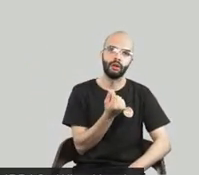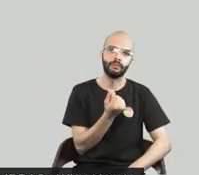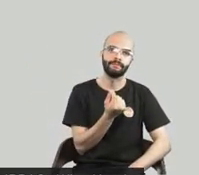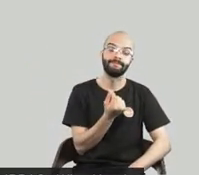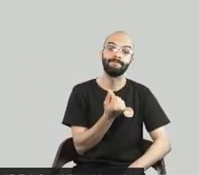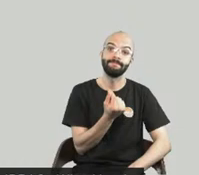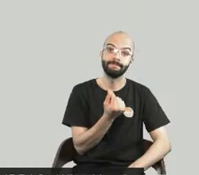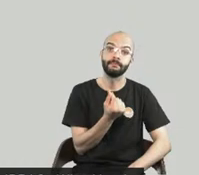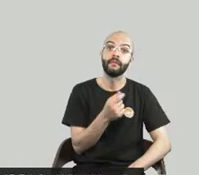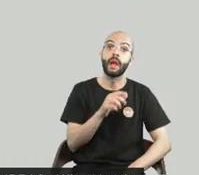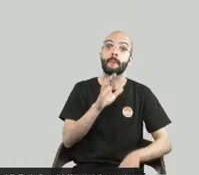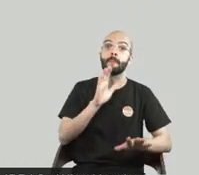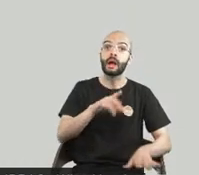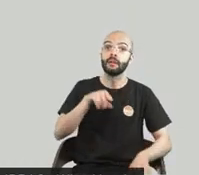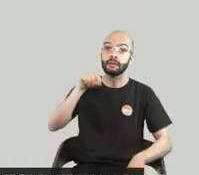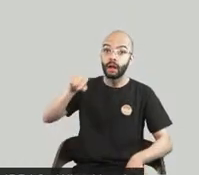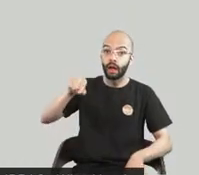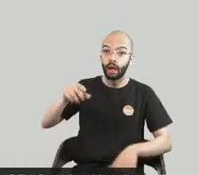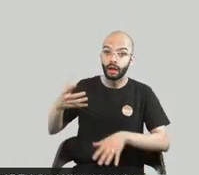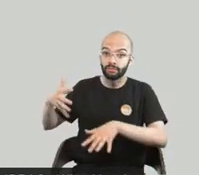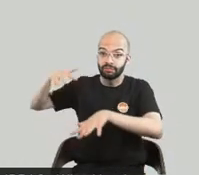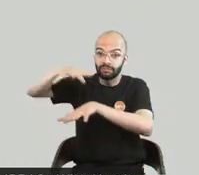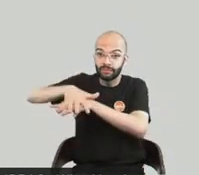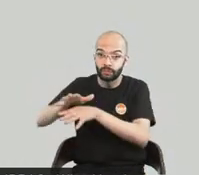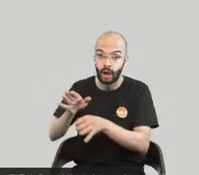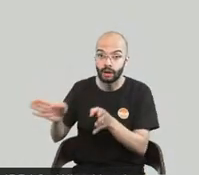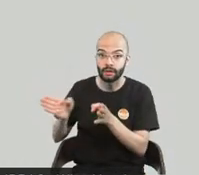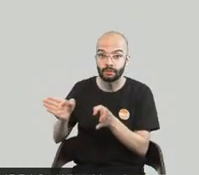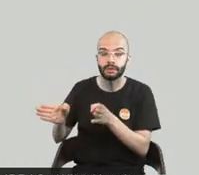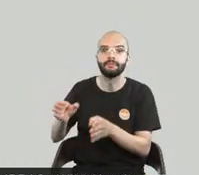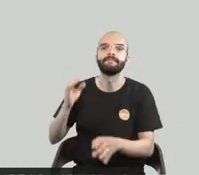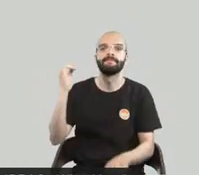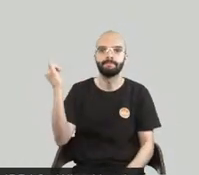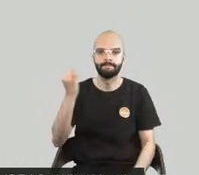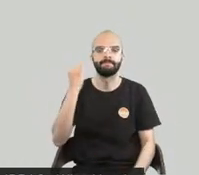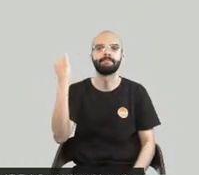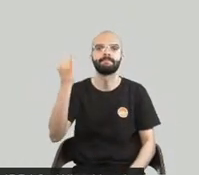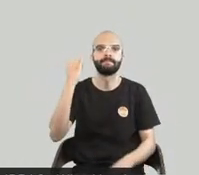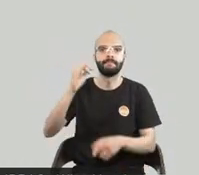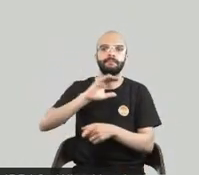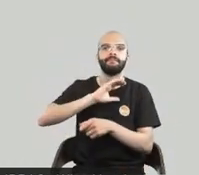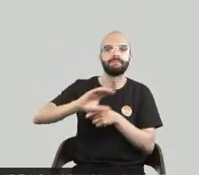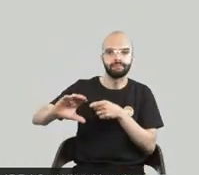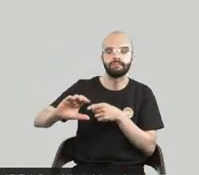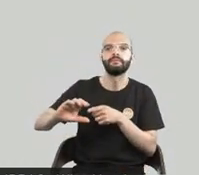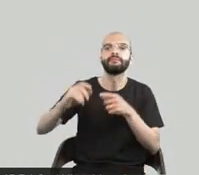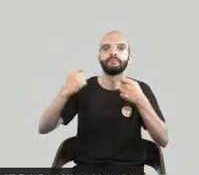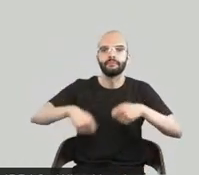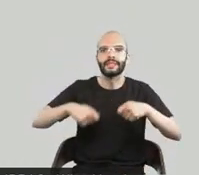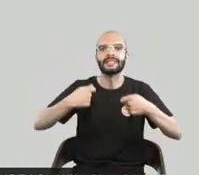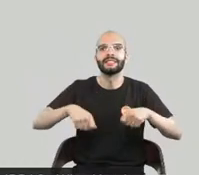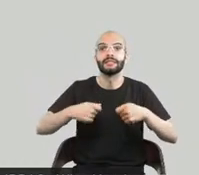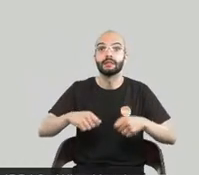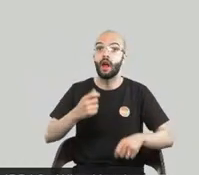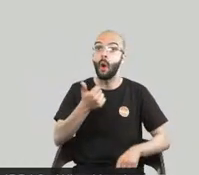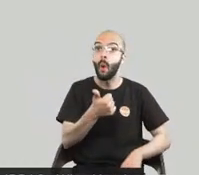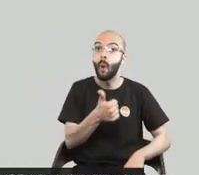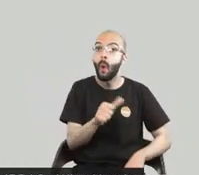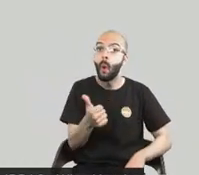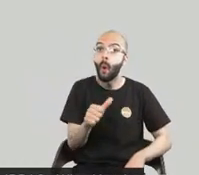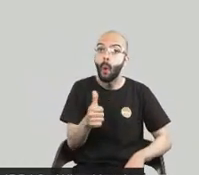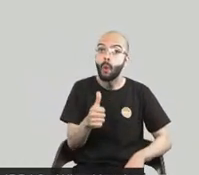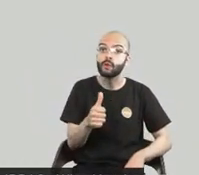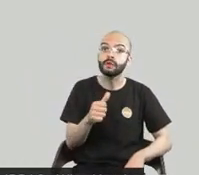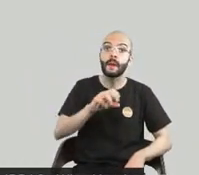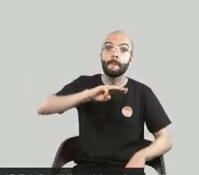mercado virgem que de um lado de cá tem 11 milhões de pessoas querendo consumir querendo comprar o